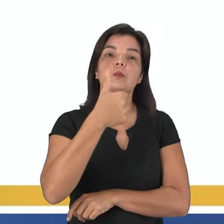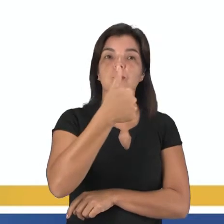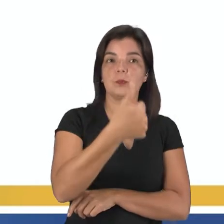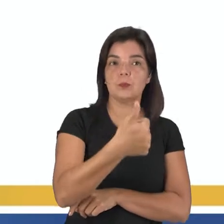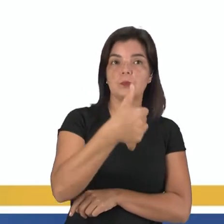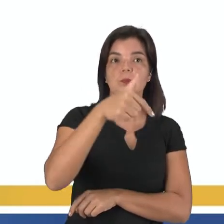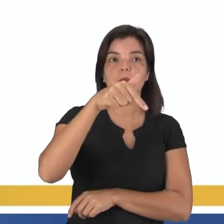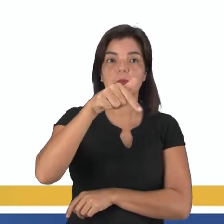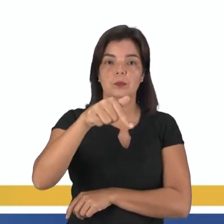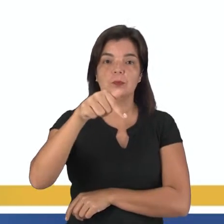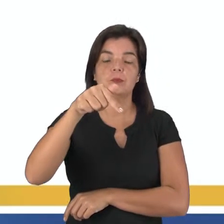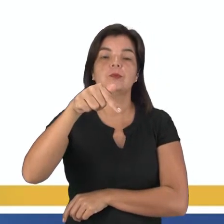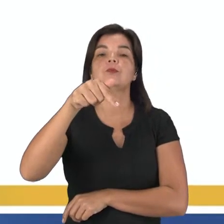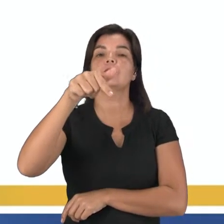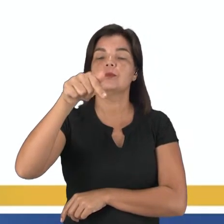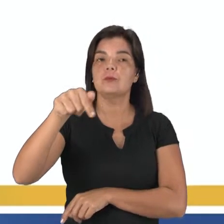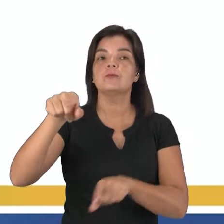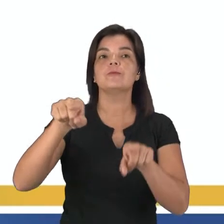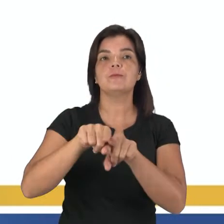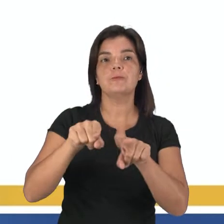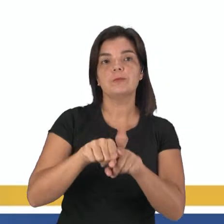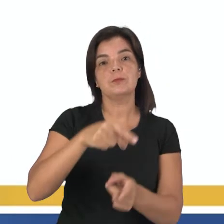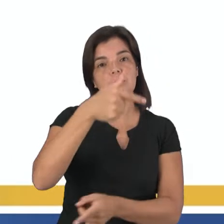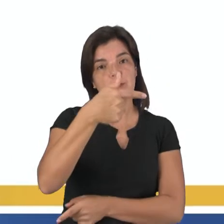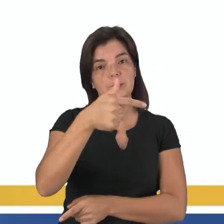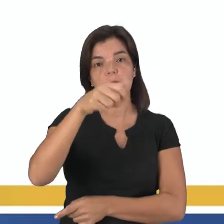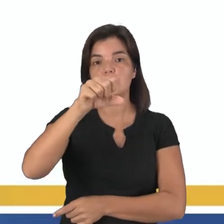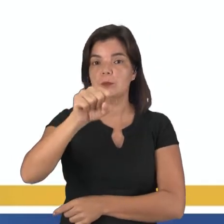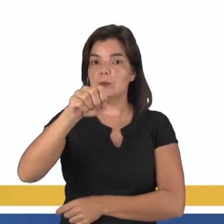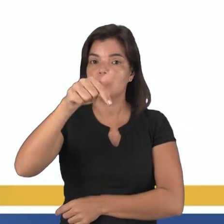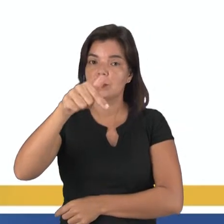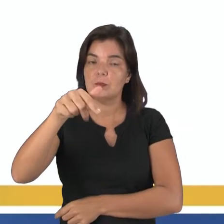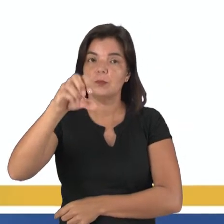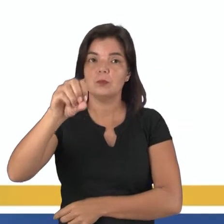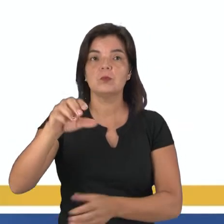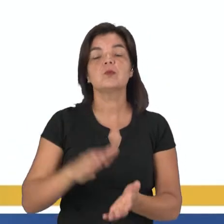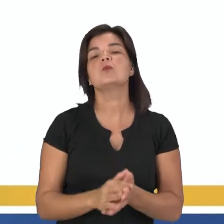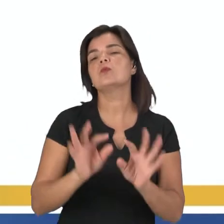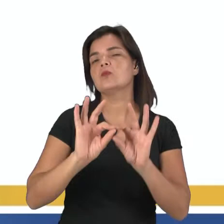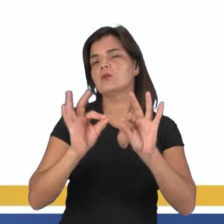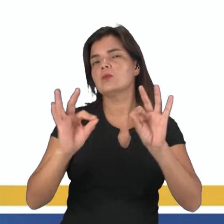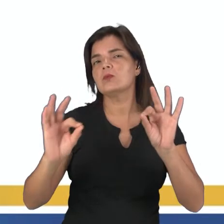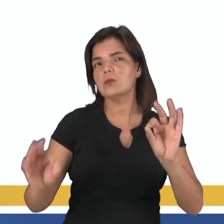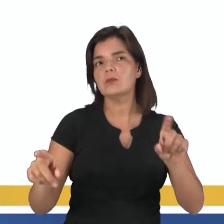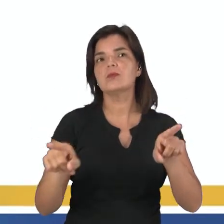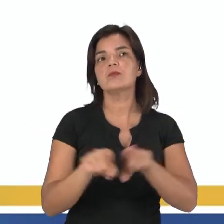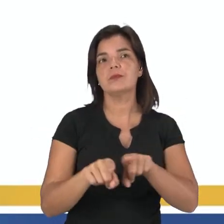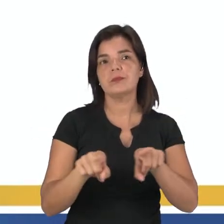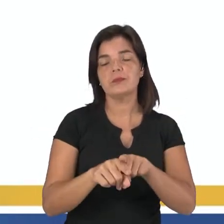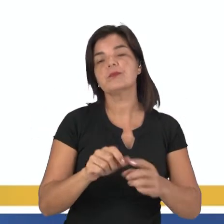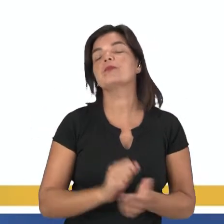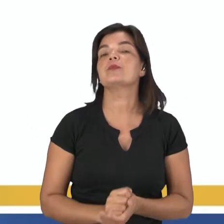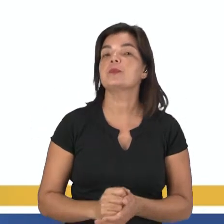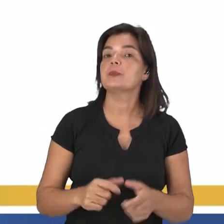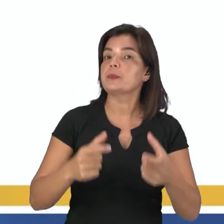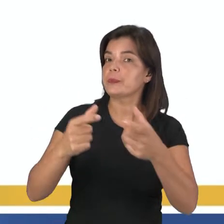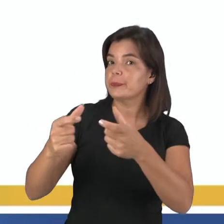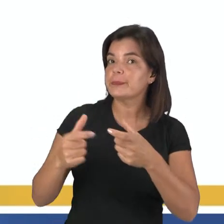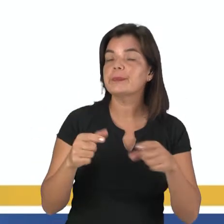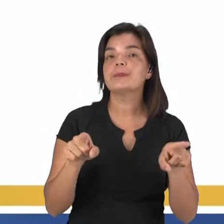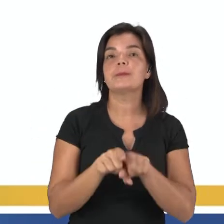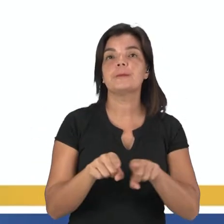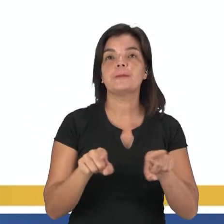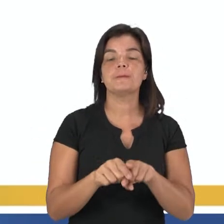1877 a 1879. Muito longa e pelo seu sistema latifundiário local também.